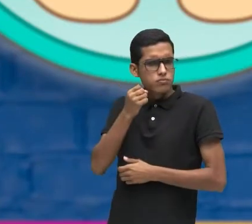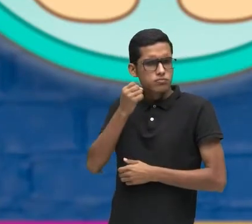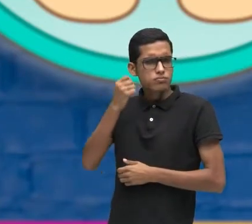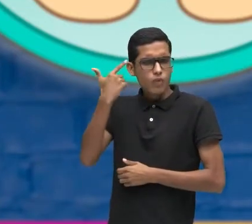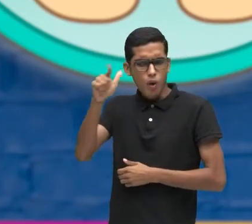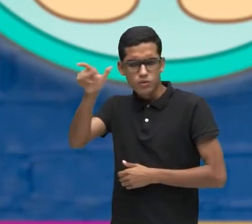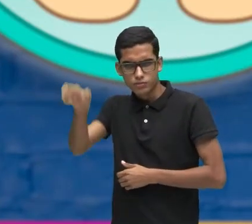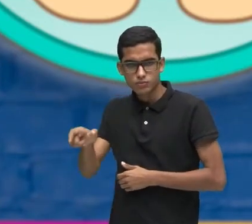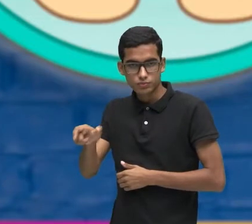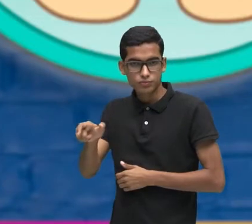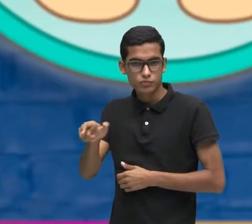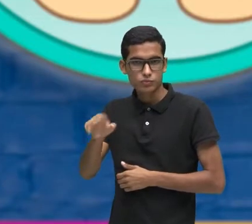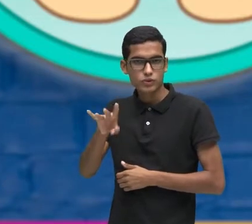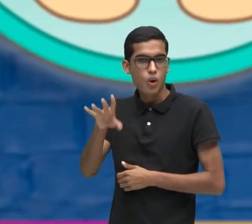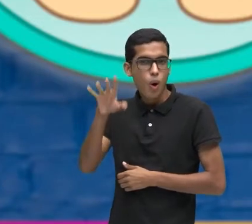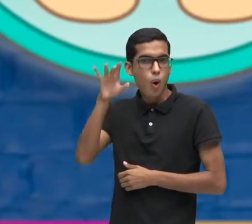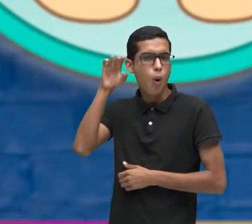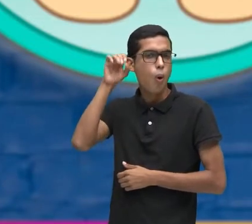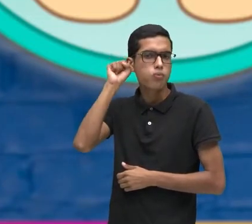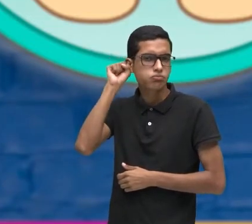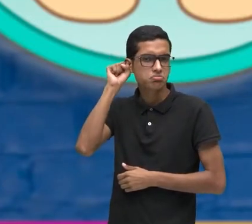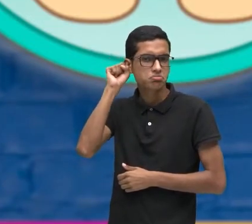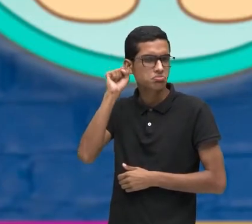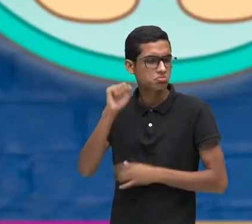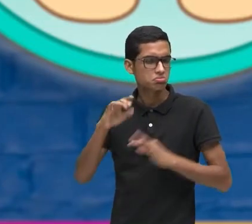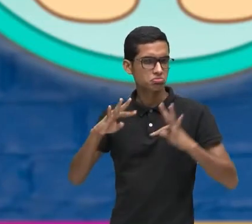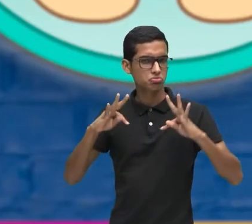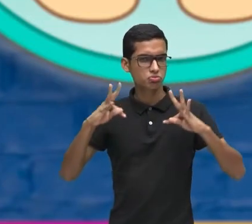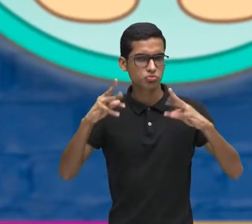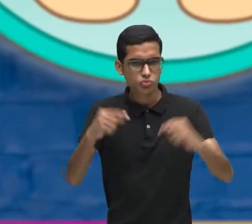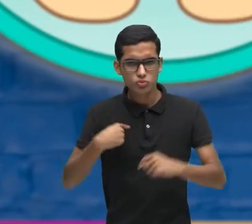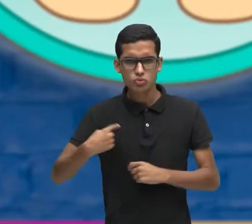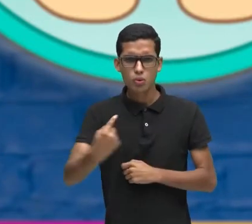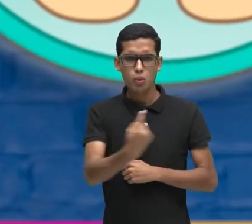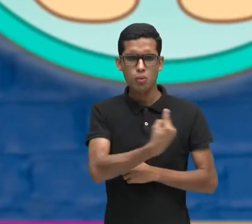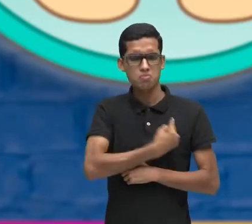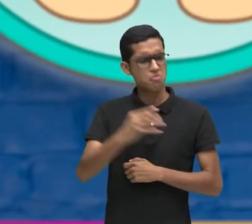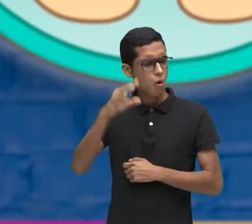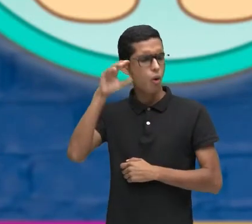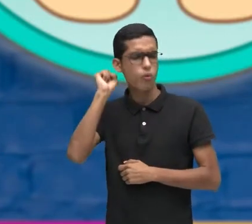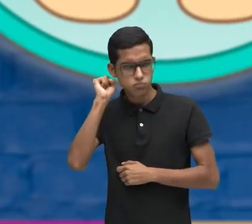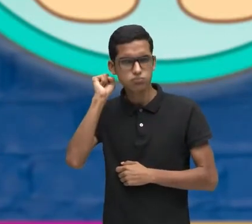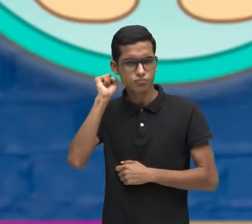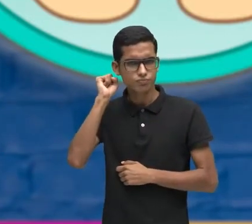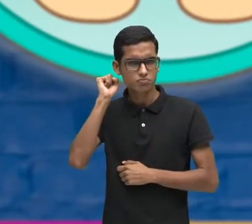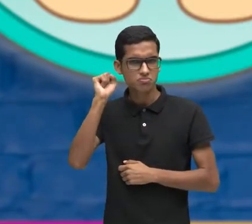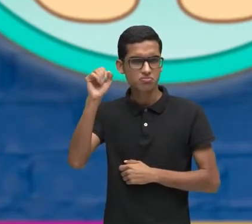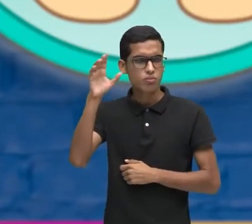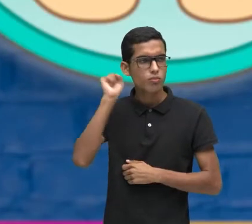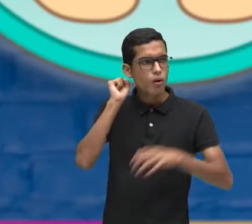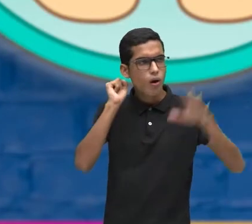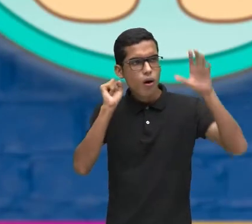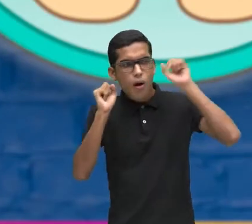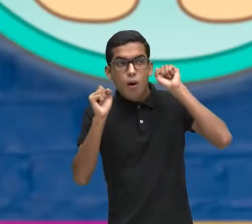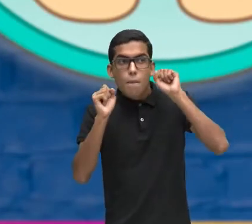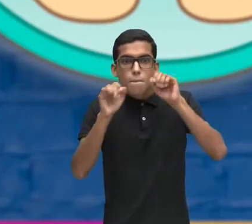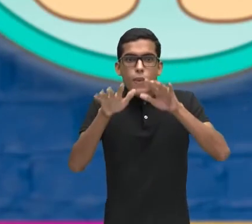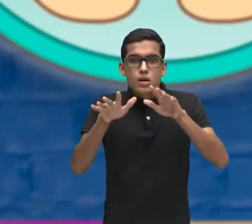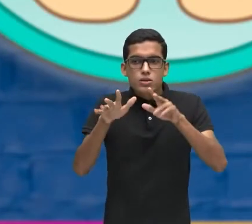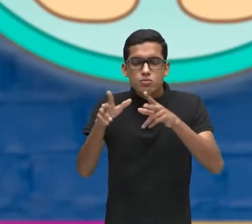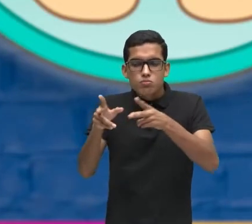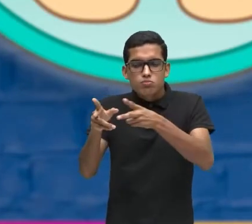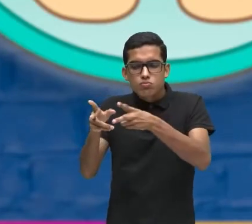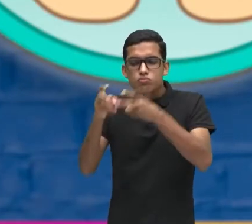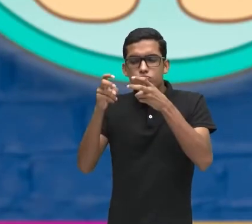não se dá Em ouvir Ouvir Todo nós Ouvimos Nós ouvimos Várias Coisas Mas escutar É quando eu presto